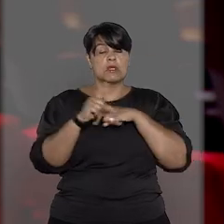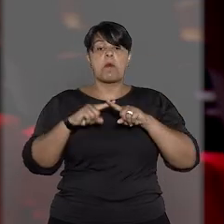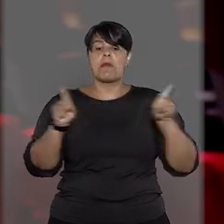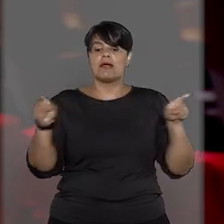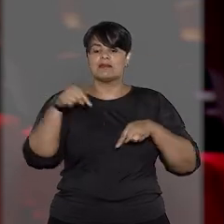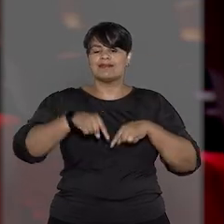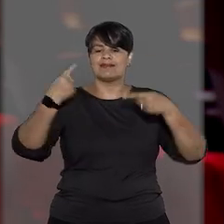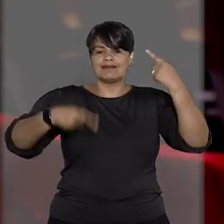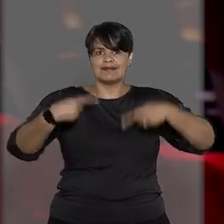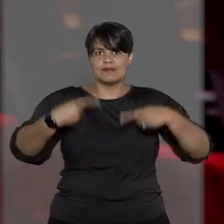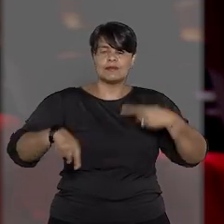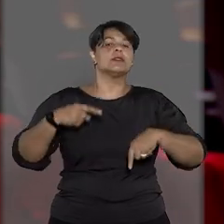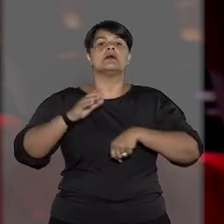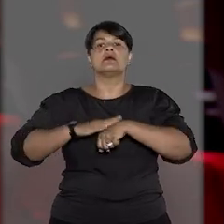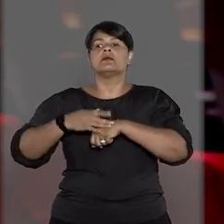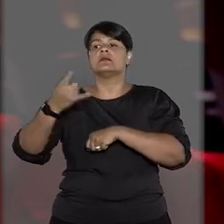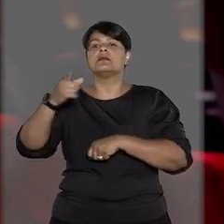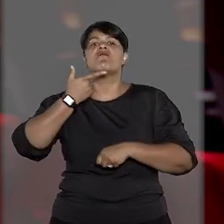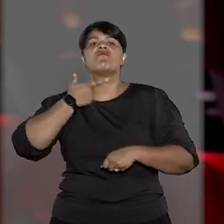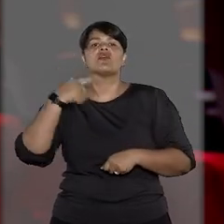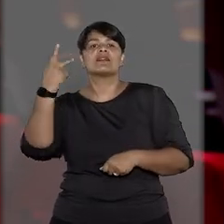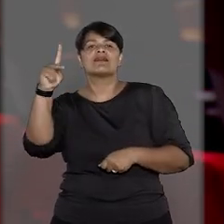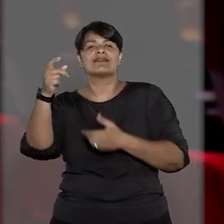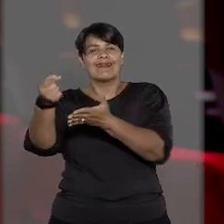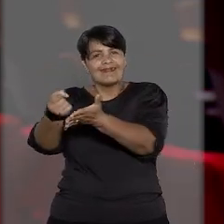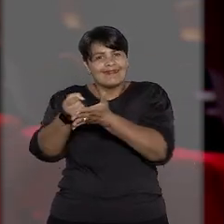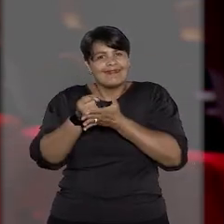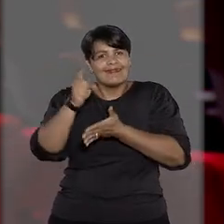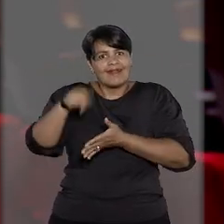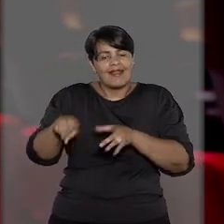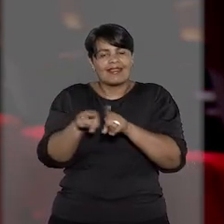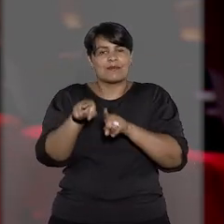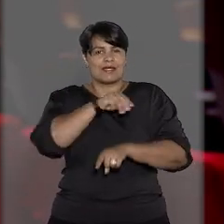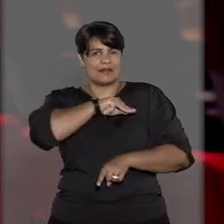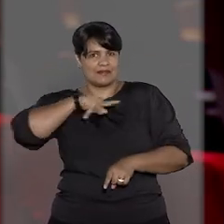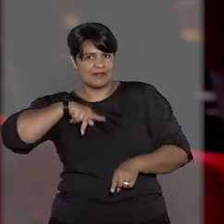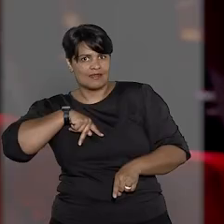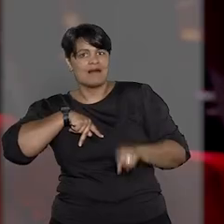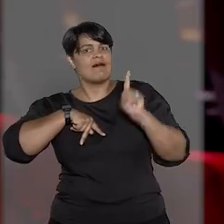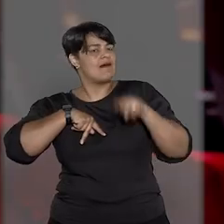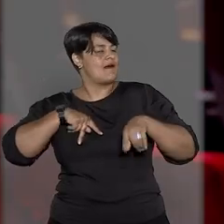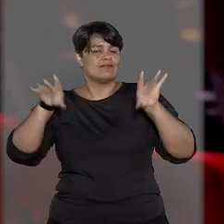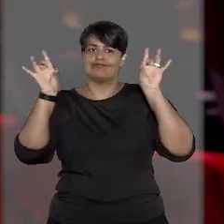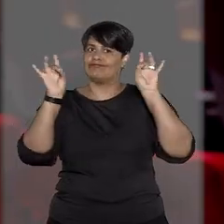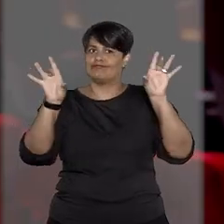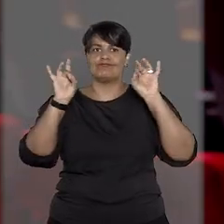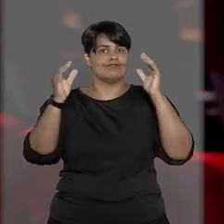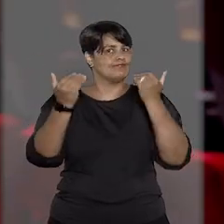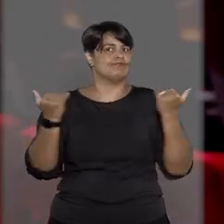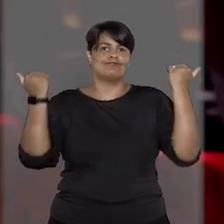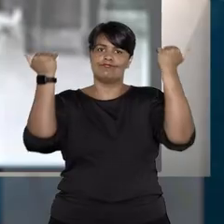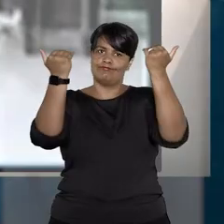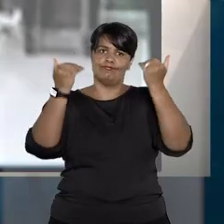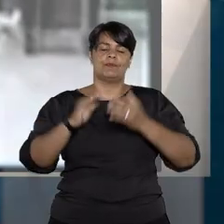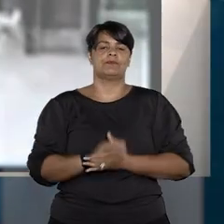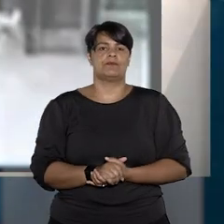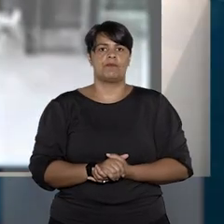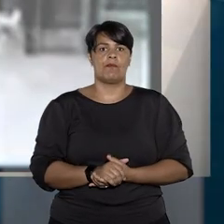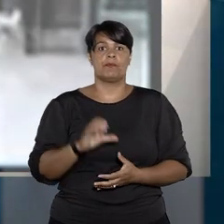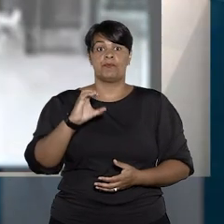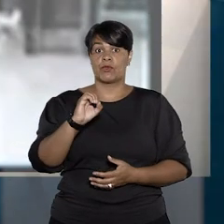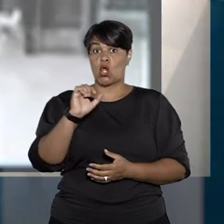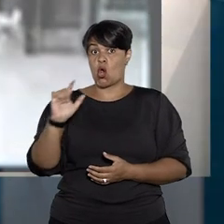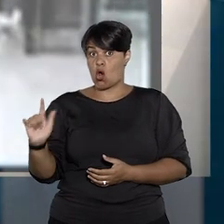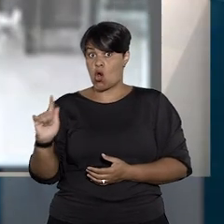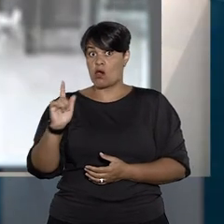debate, a autonomia da vontade do colaborador e do Ministério Público adquire especial relevo. Para Og